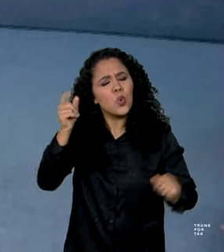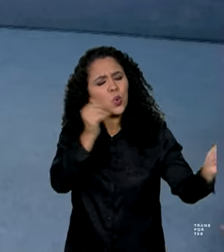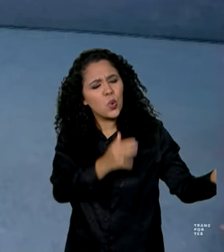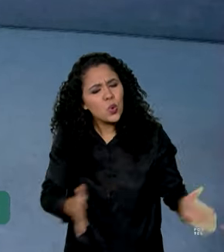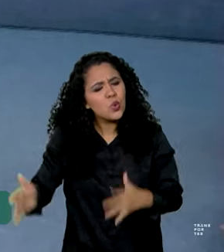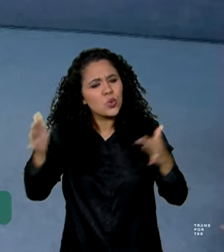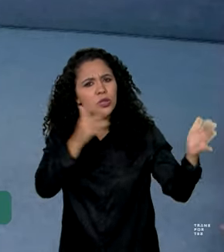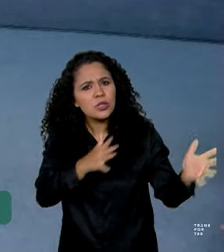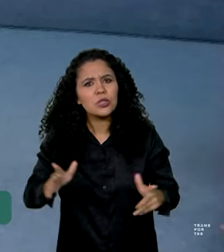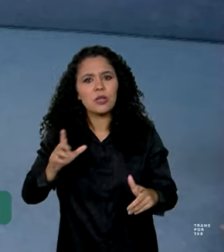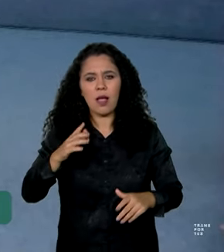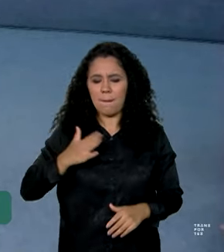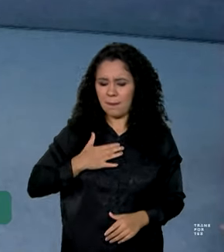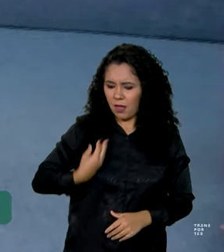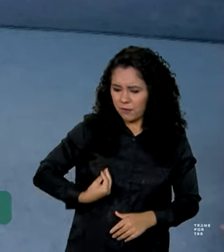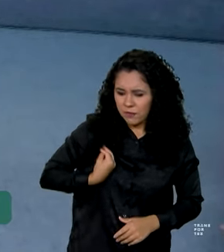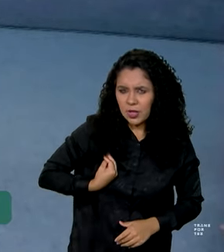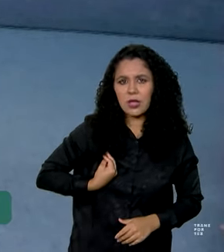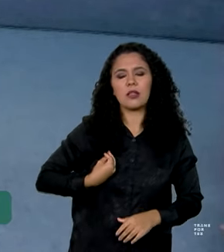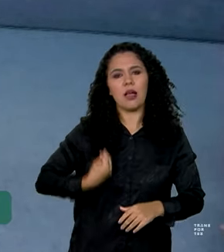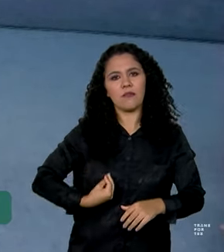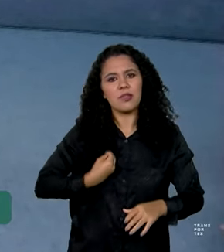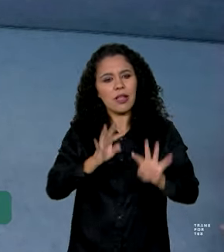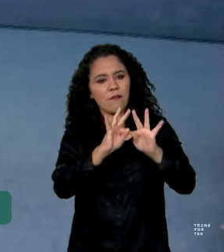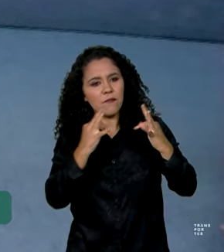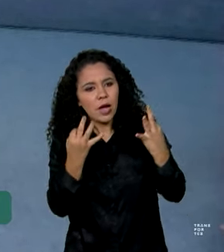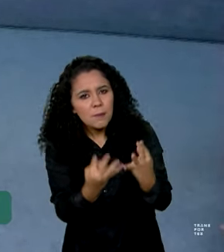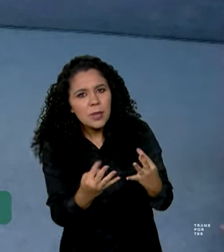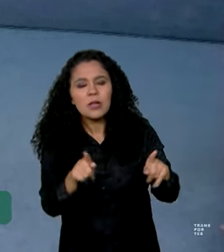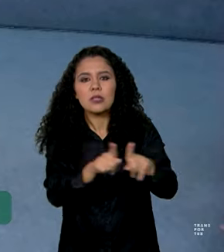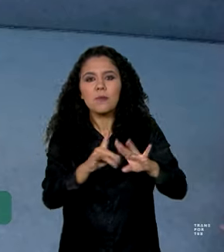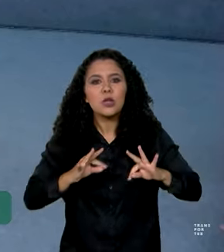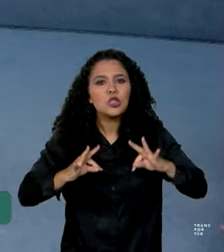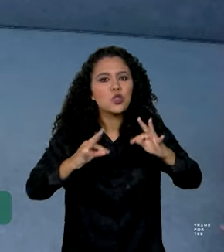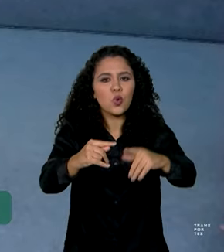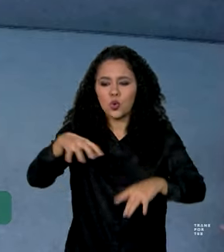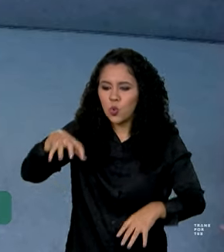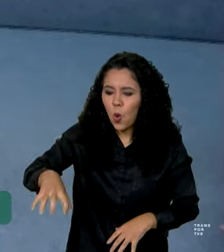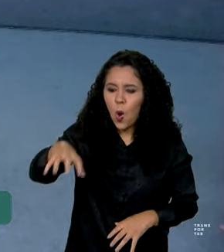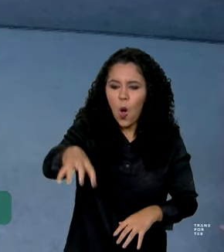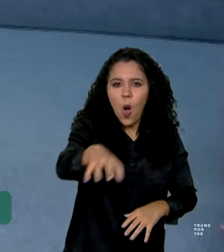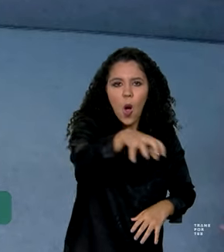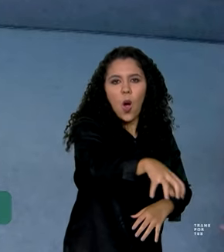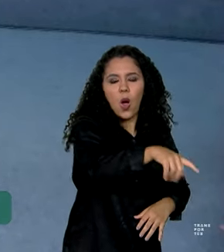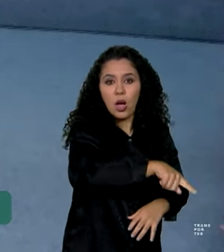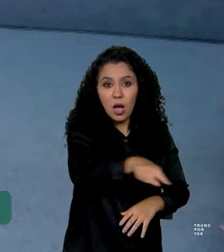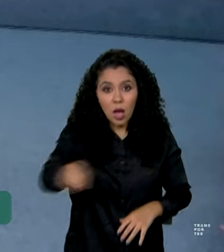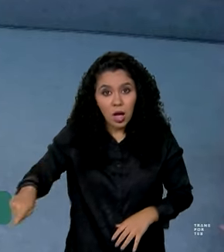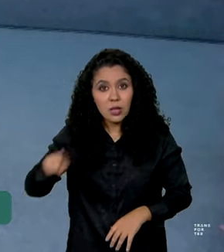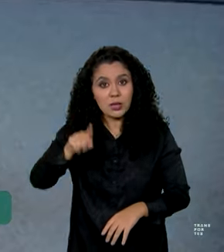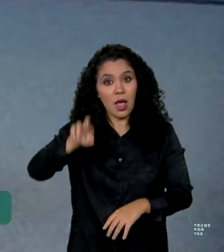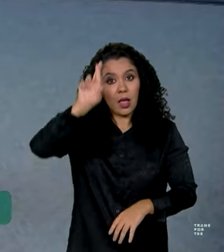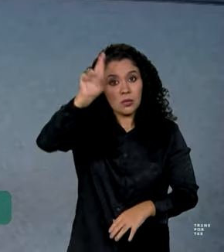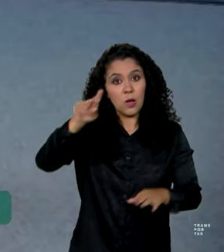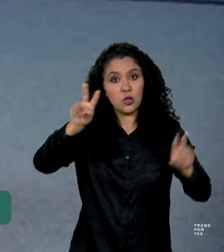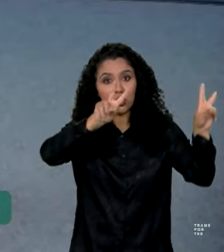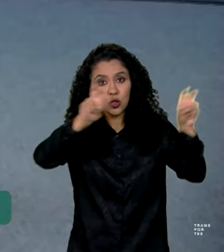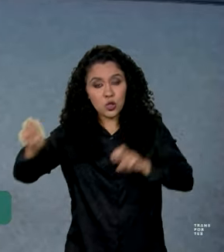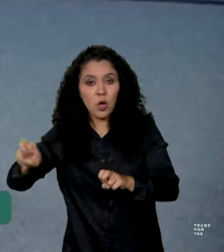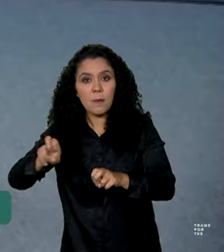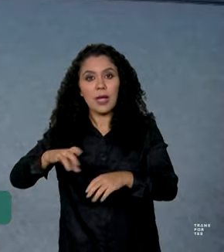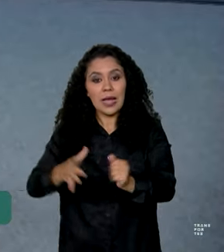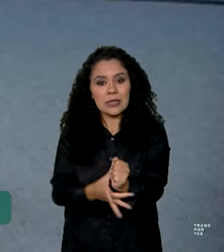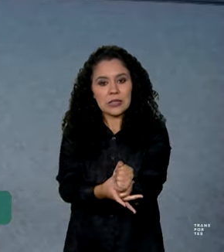nossas vidas, de nossas famílias, de todos os órgãos envolvidos na segurança viária. A própria